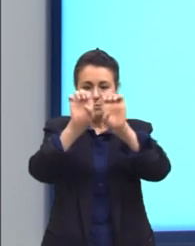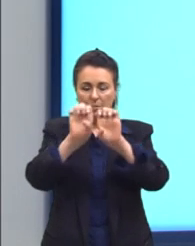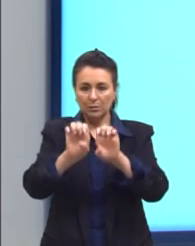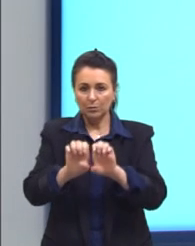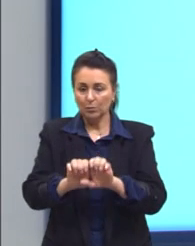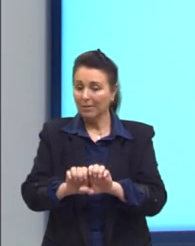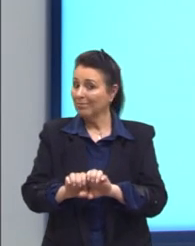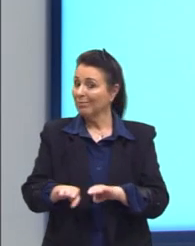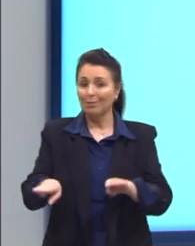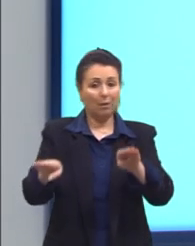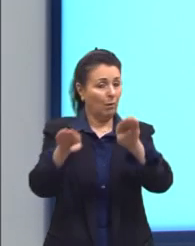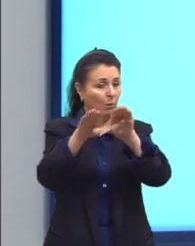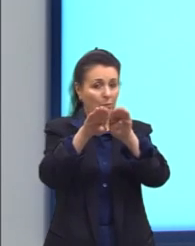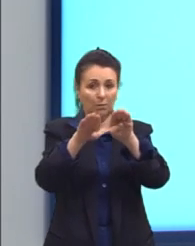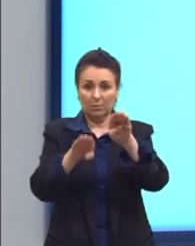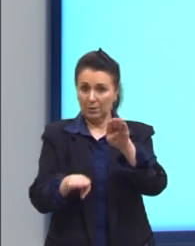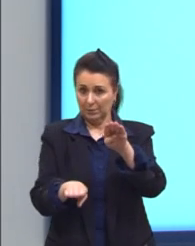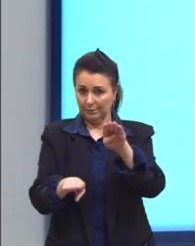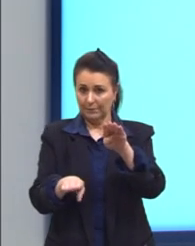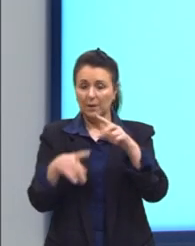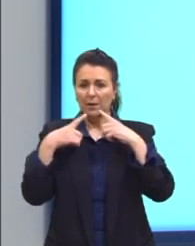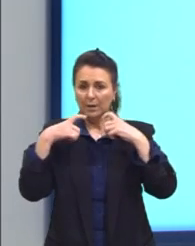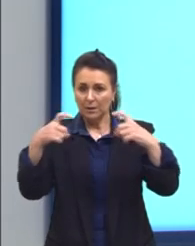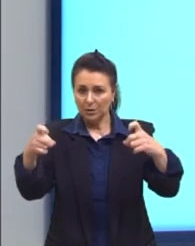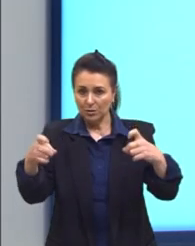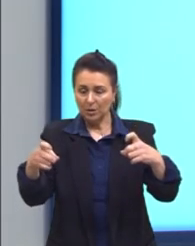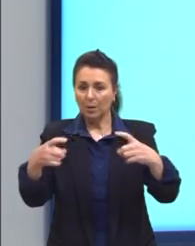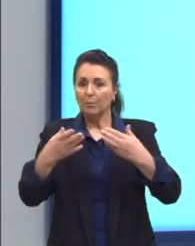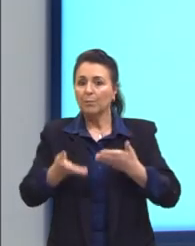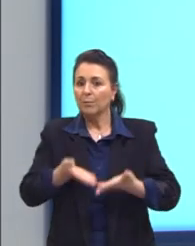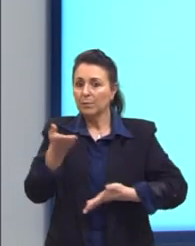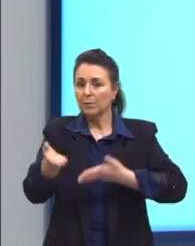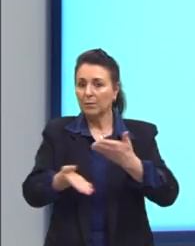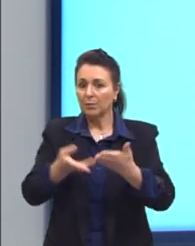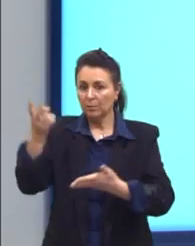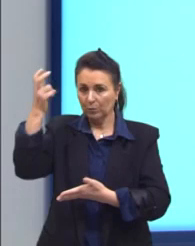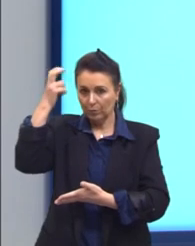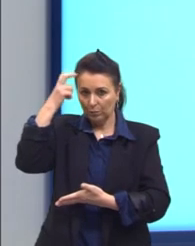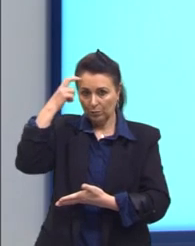crítica promovida pela pintura, se baseiam.